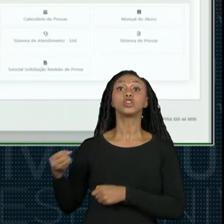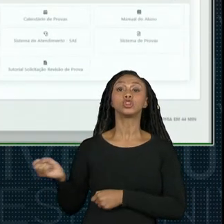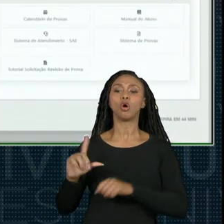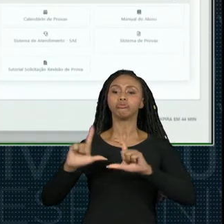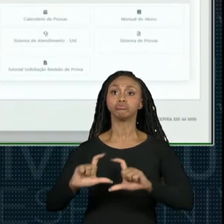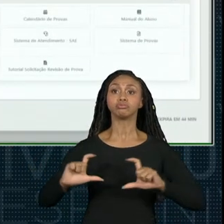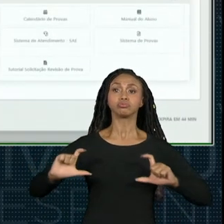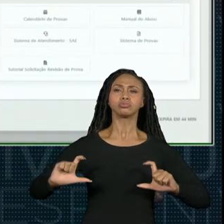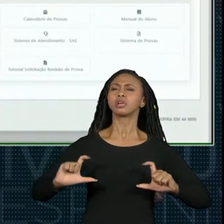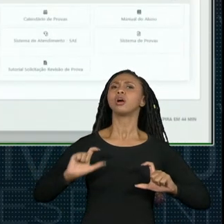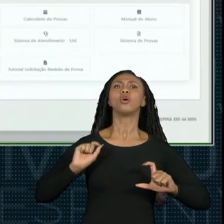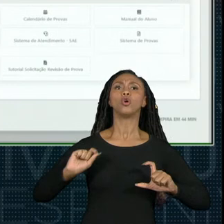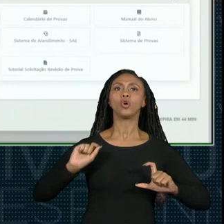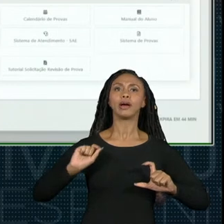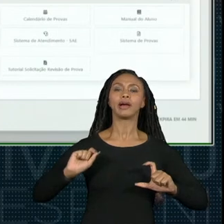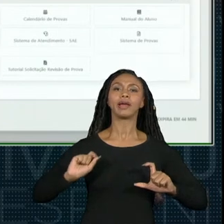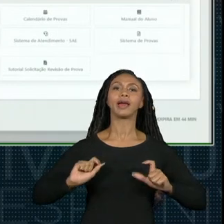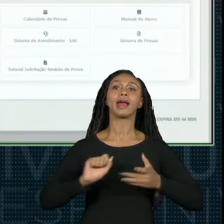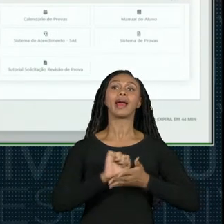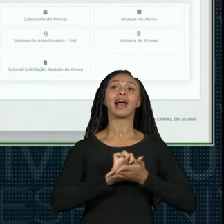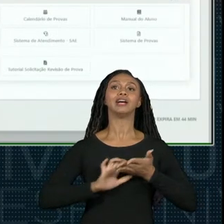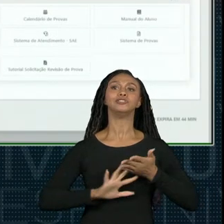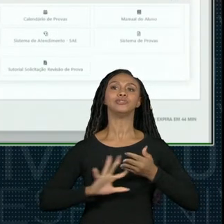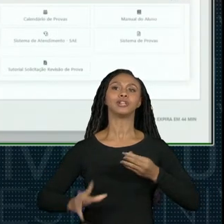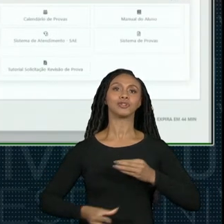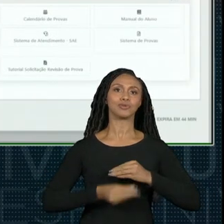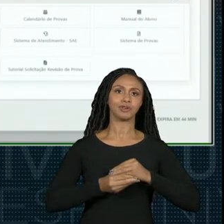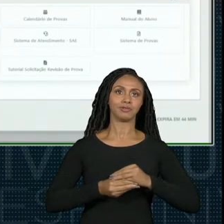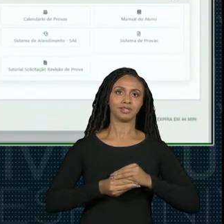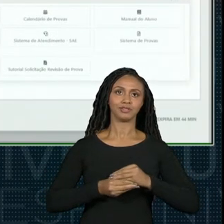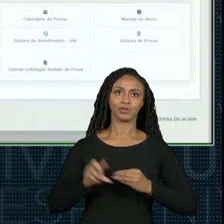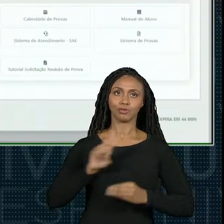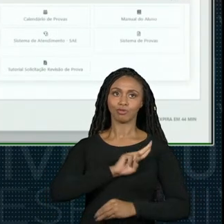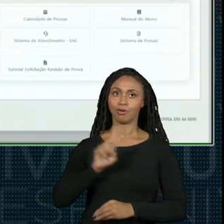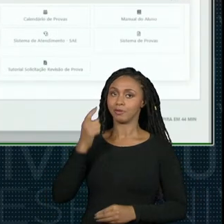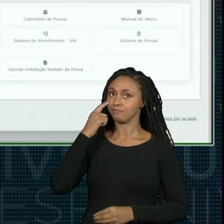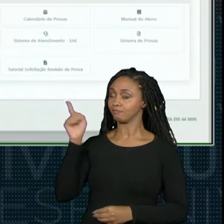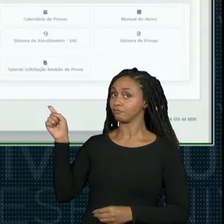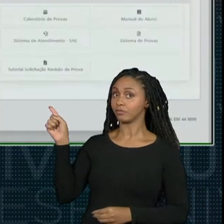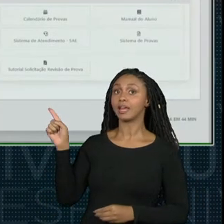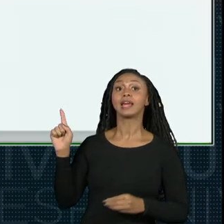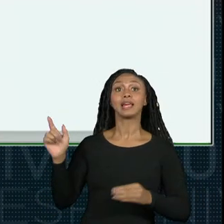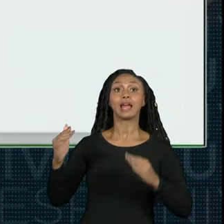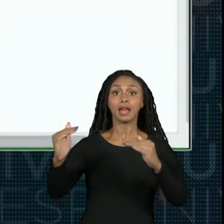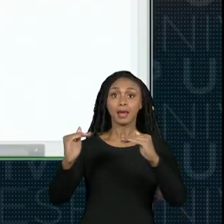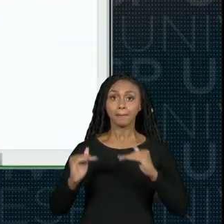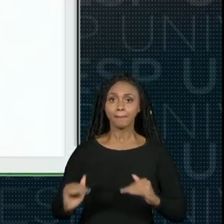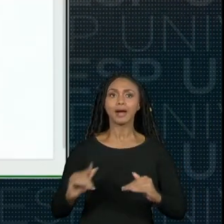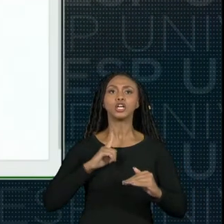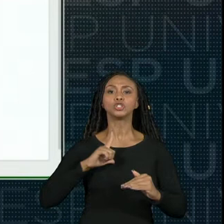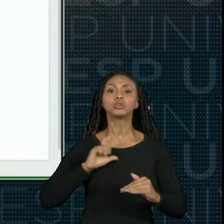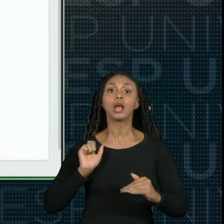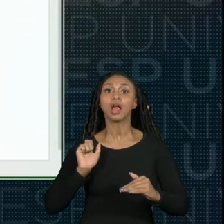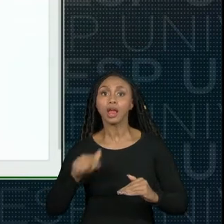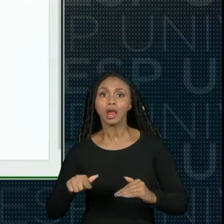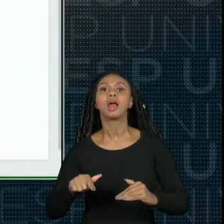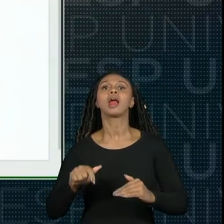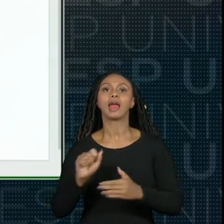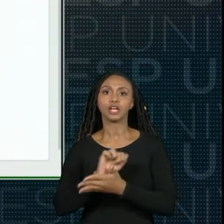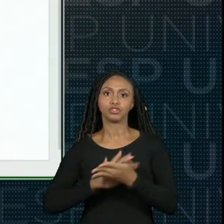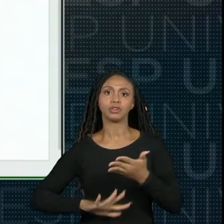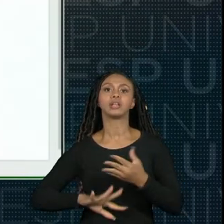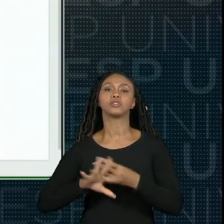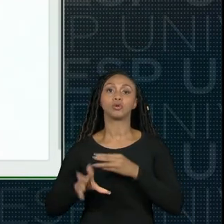novo chamado atividade complementar e aí ele vai clicar aqui embaixo em ir para atividade complementar e depois em